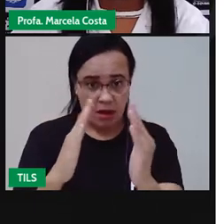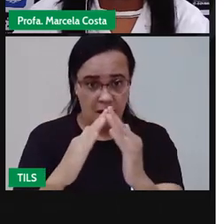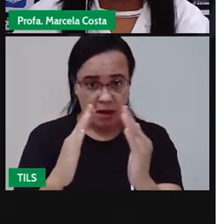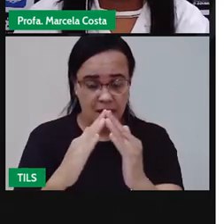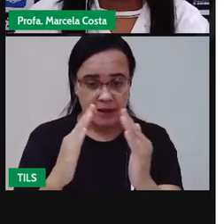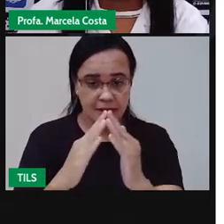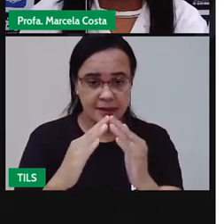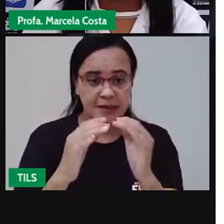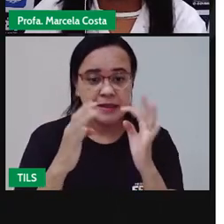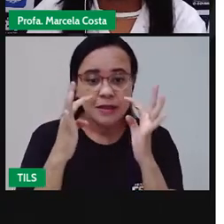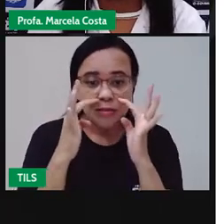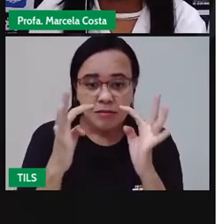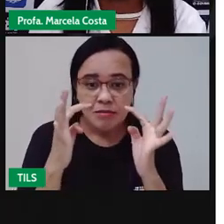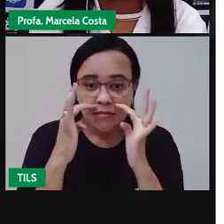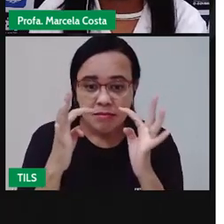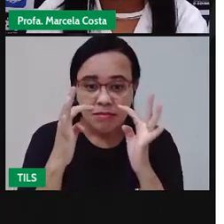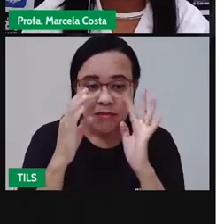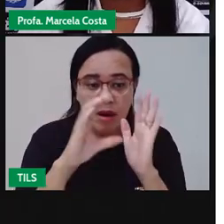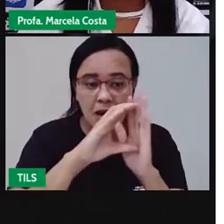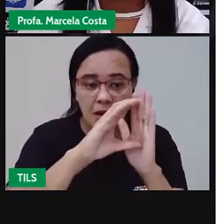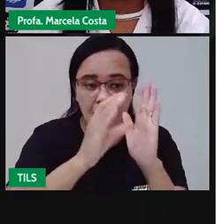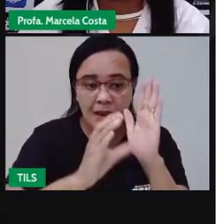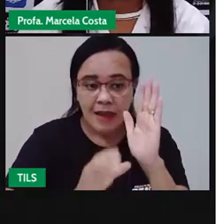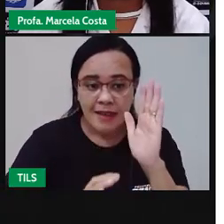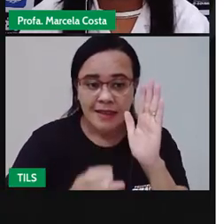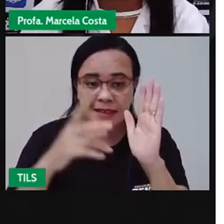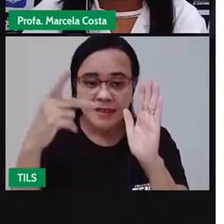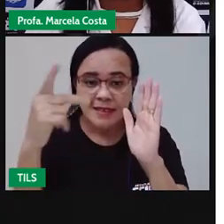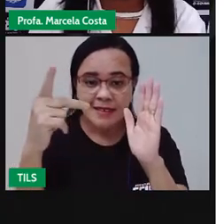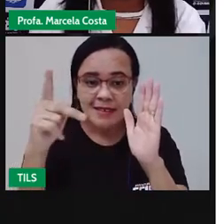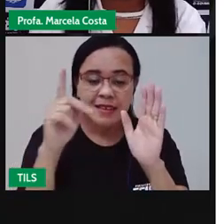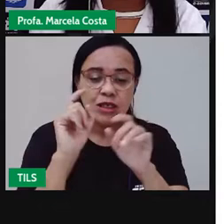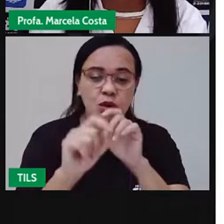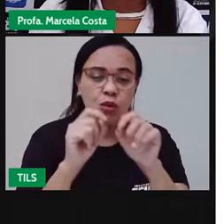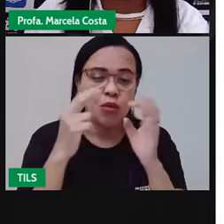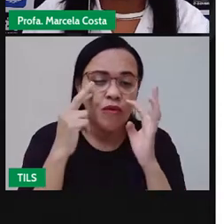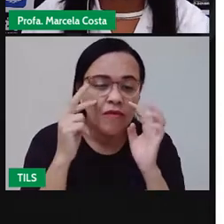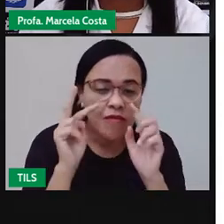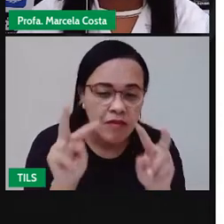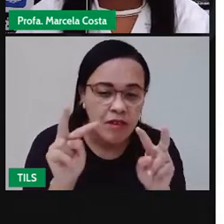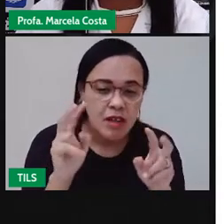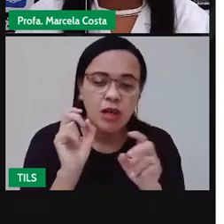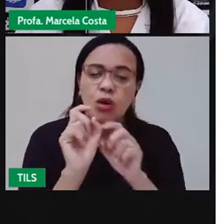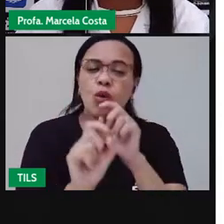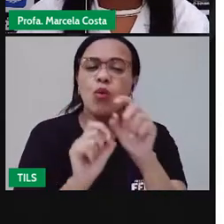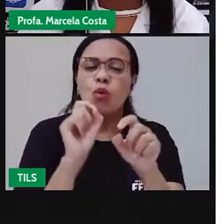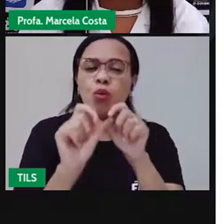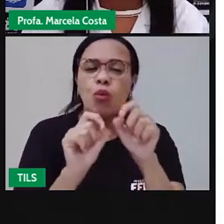observe as características dessa casa. O que você está vendo?